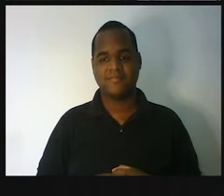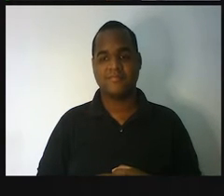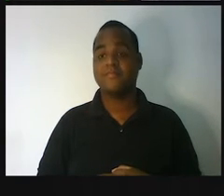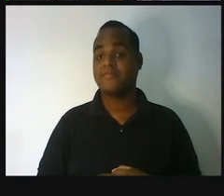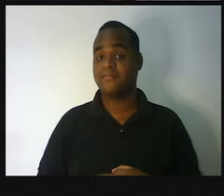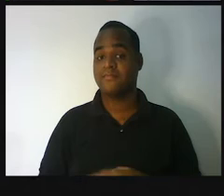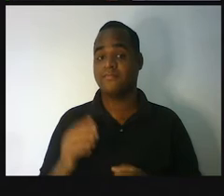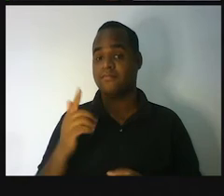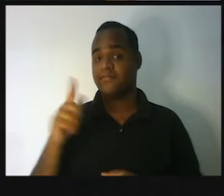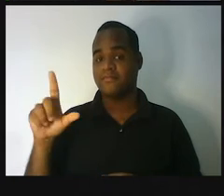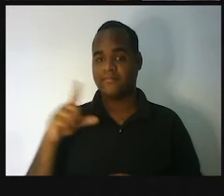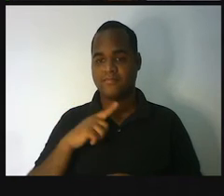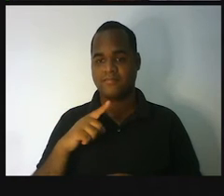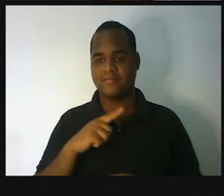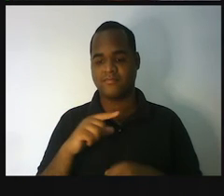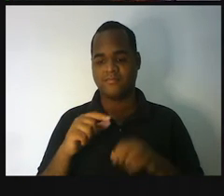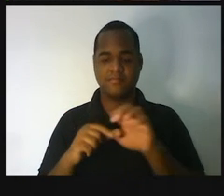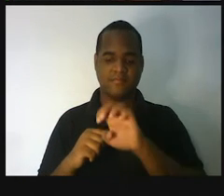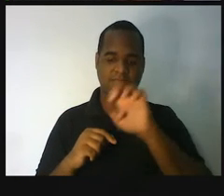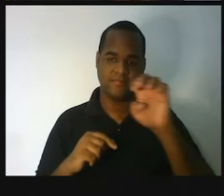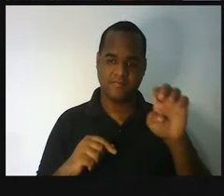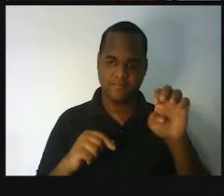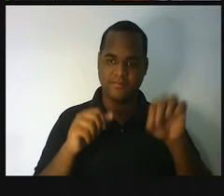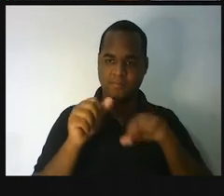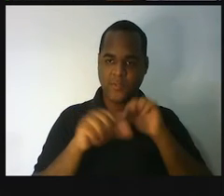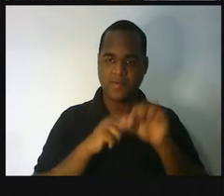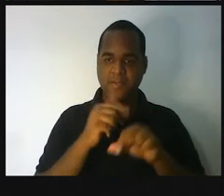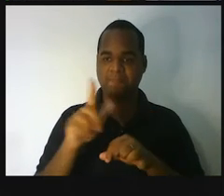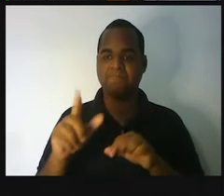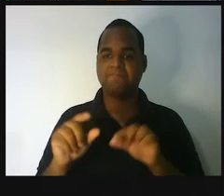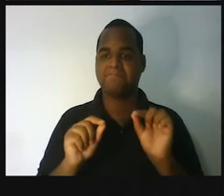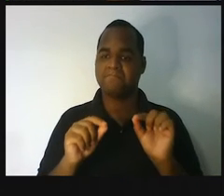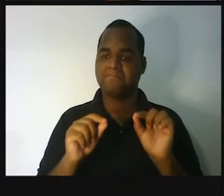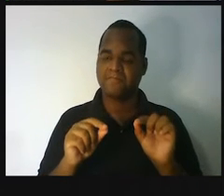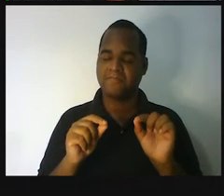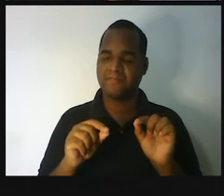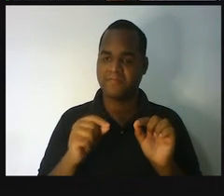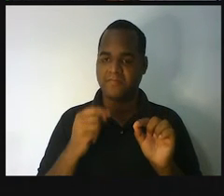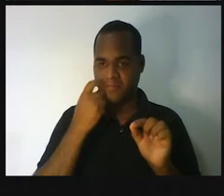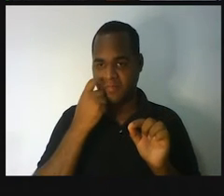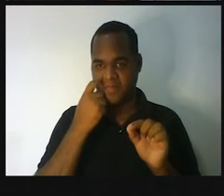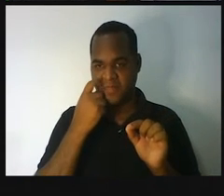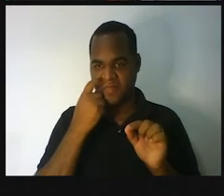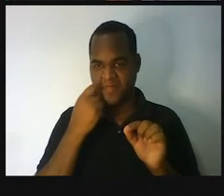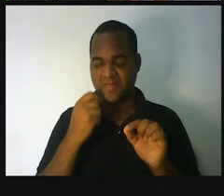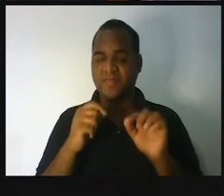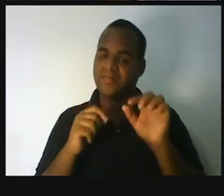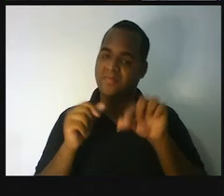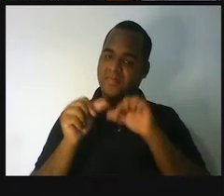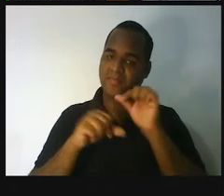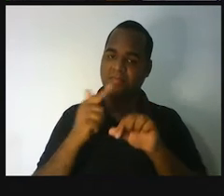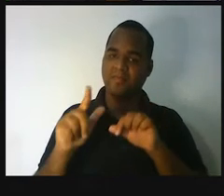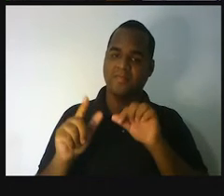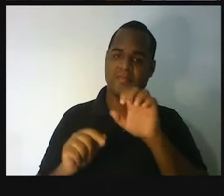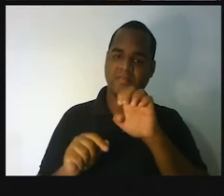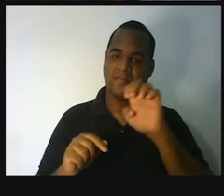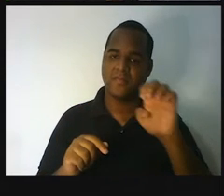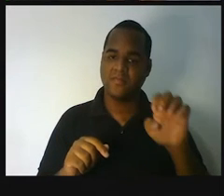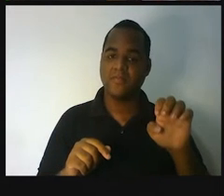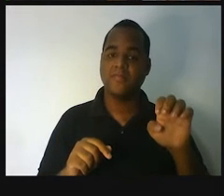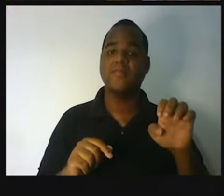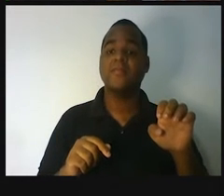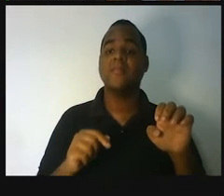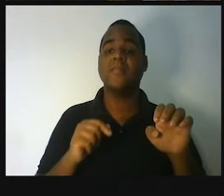se você for para a esquerda, veja, né? Quando a gente for para a esquerda, a gente vai perceber logo, logo,